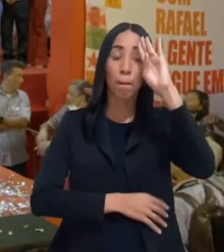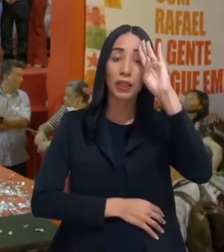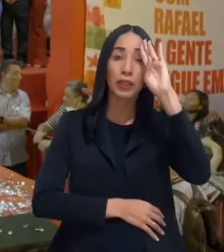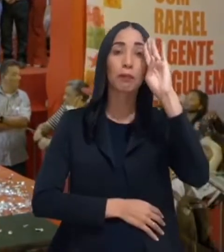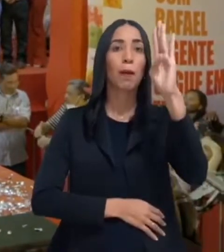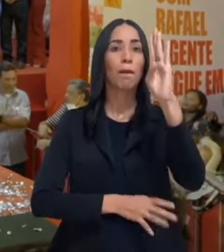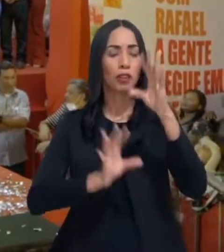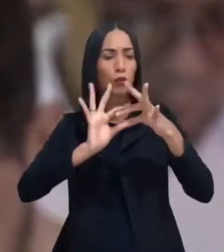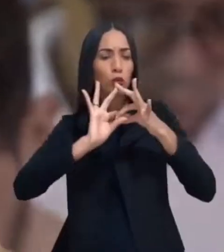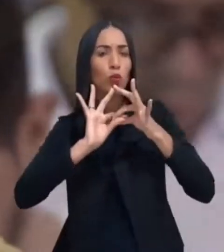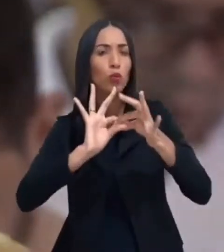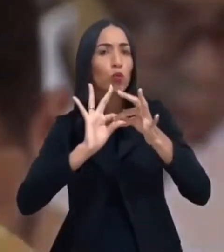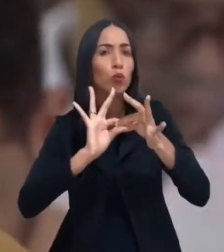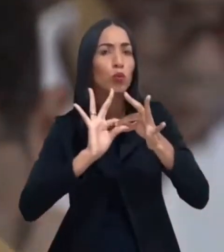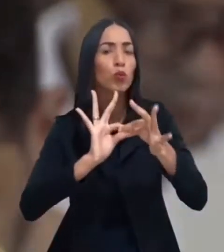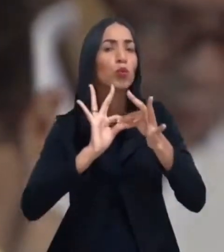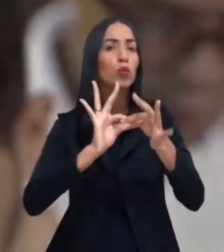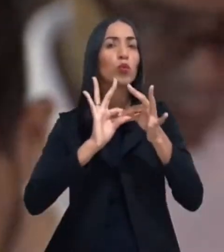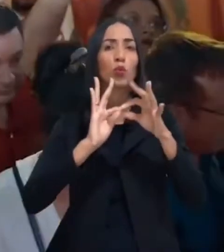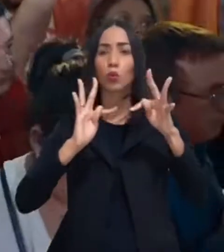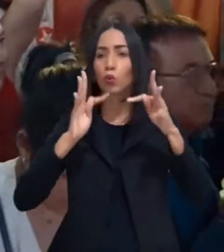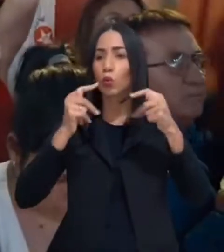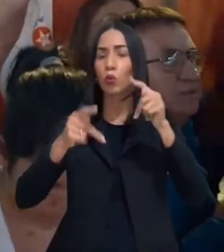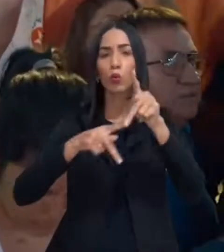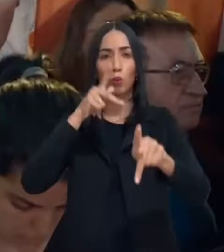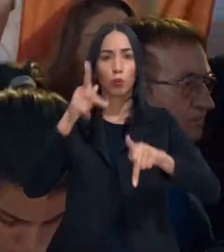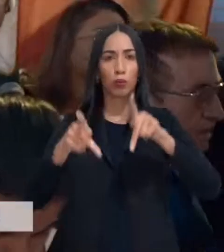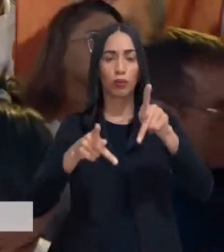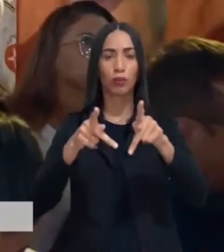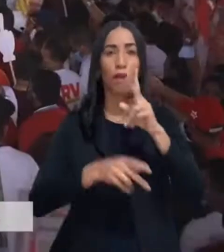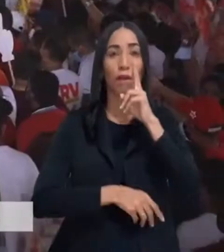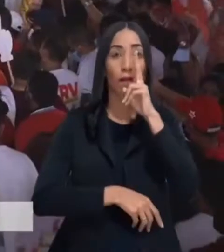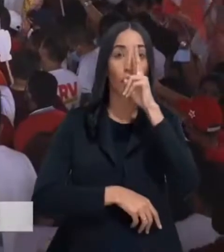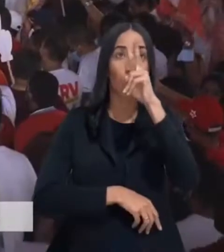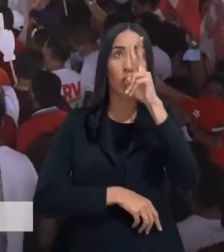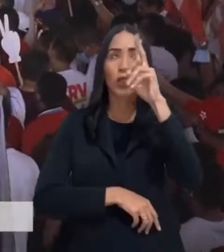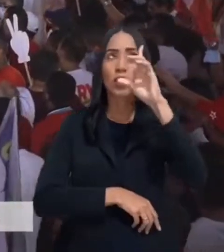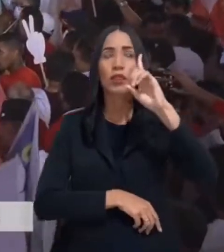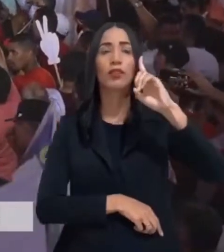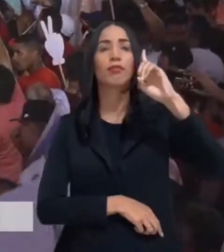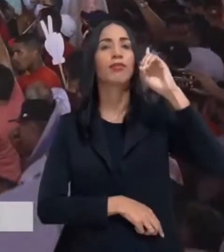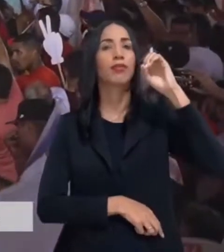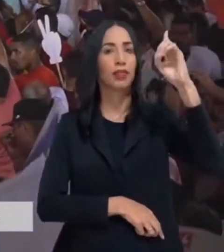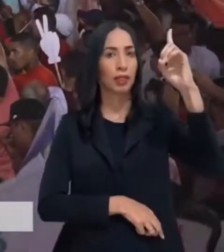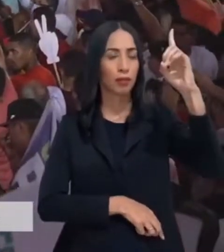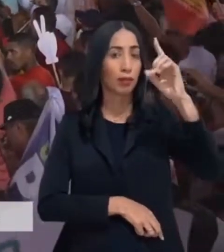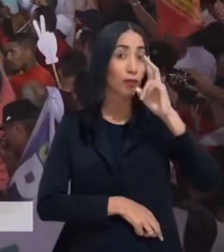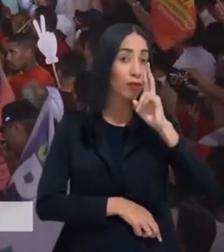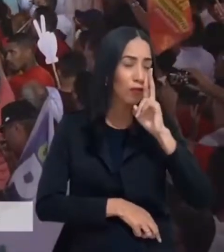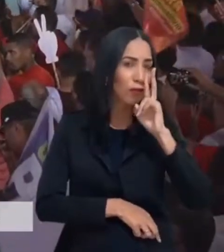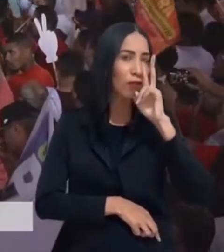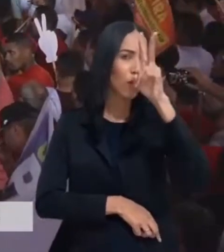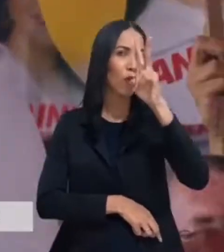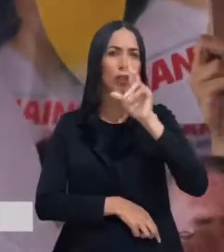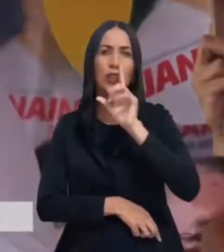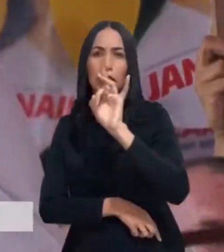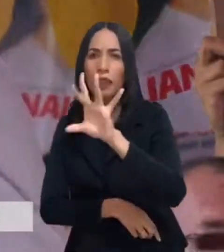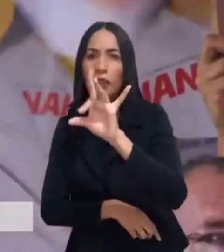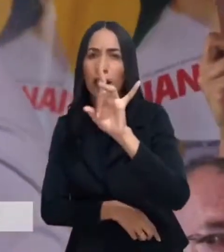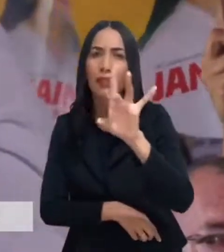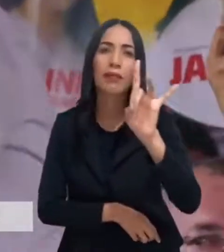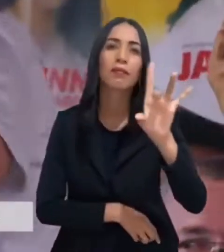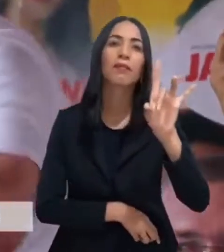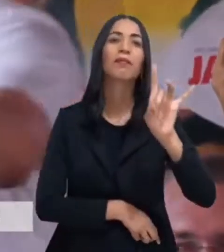conectado com o povo. Com a força de Deus e a força de